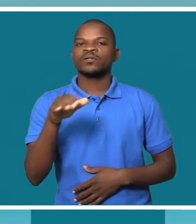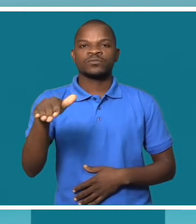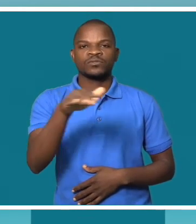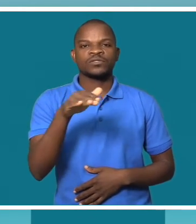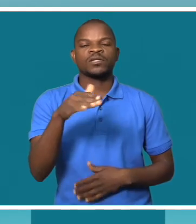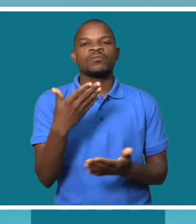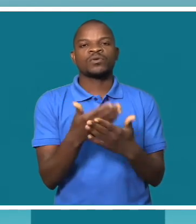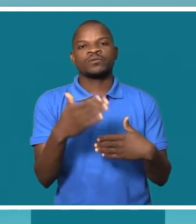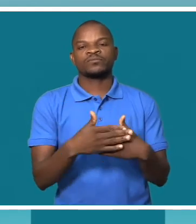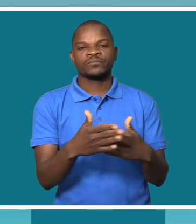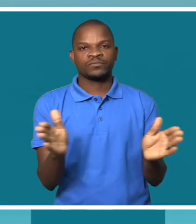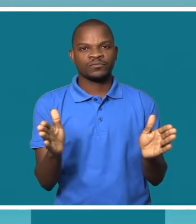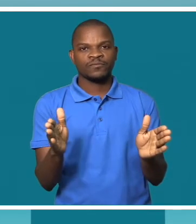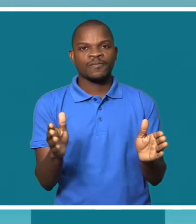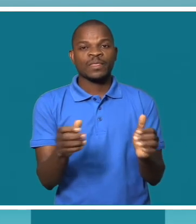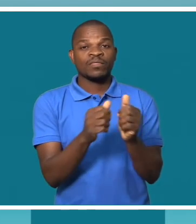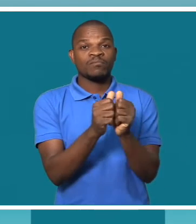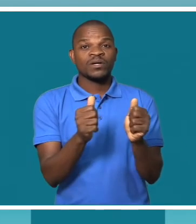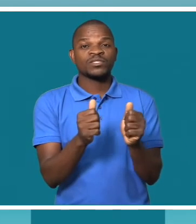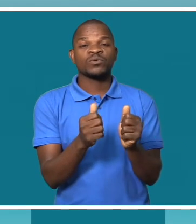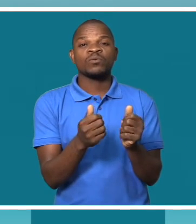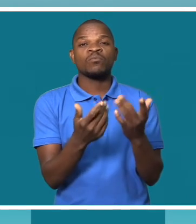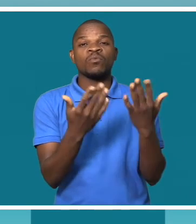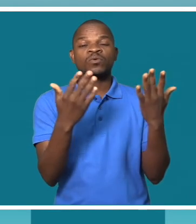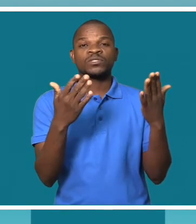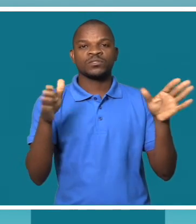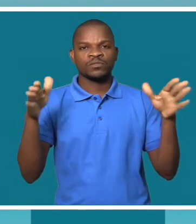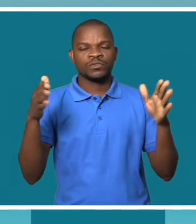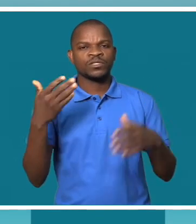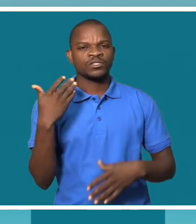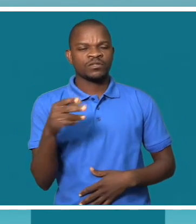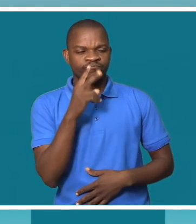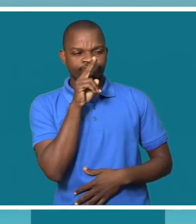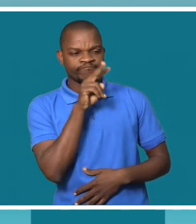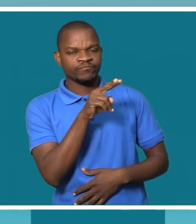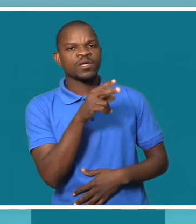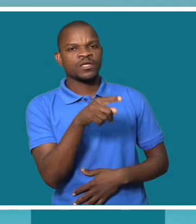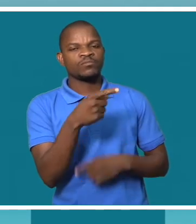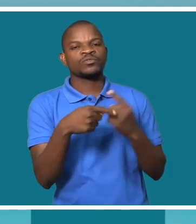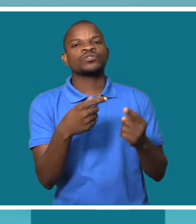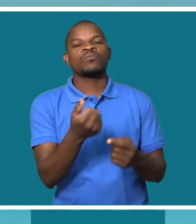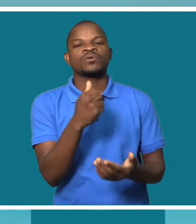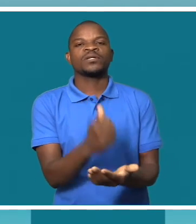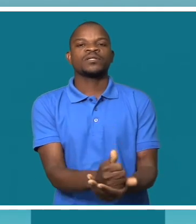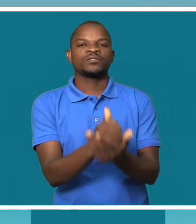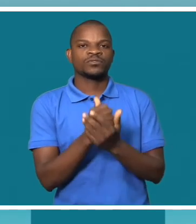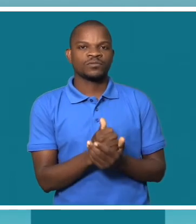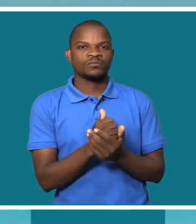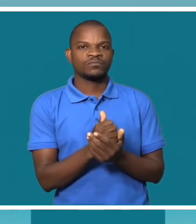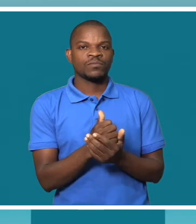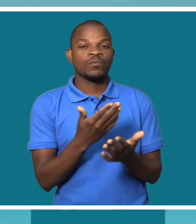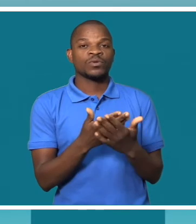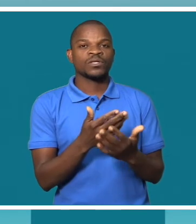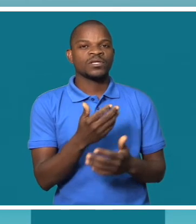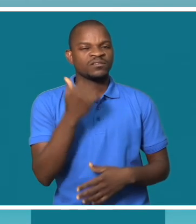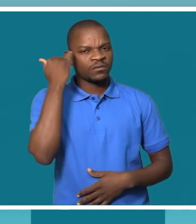essa abertura. Os potenciais empregadores já vêm ganhos com este projeto. Eu julgo que a iniciativa é bastante de